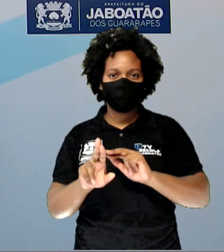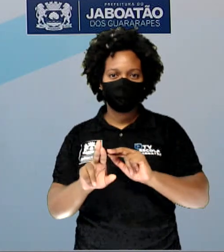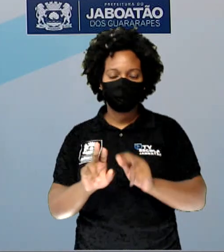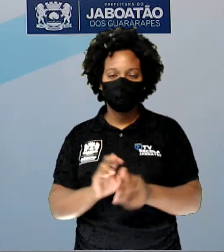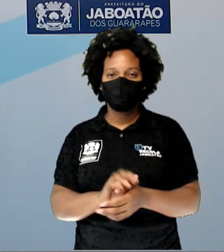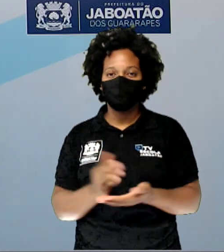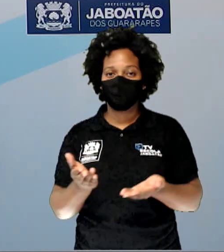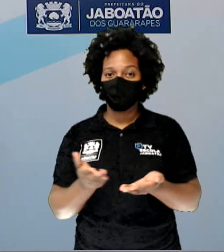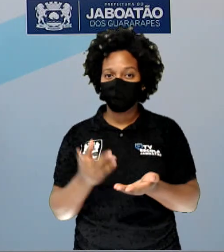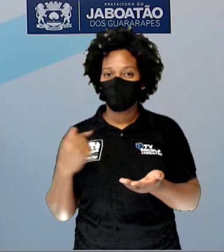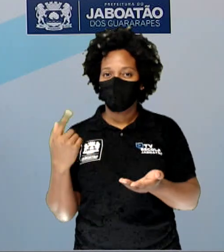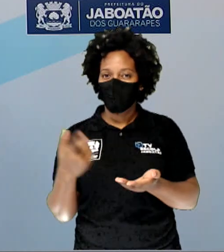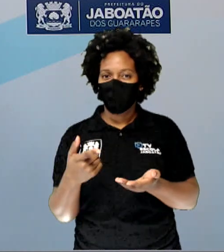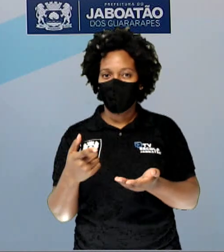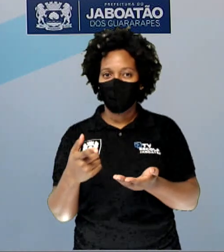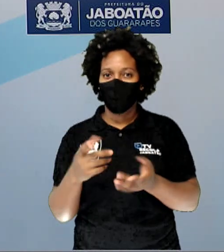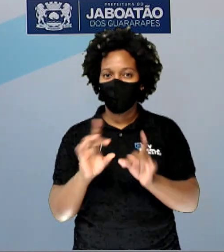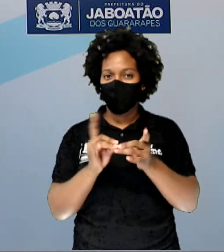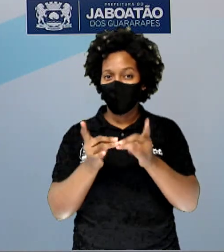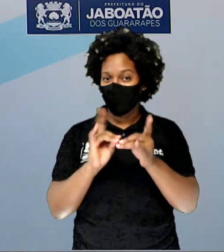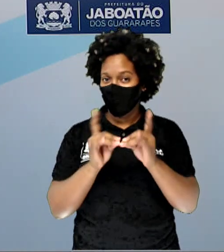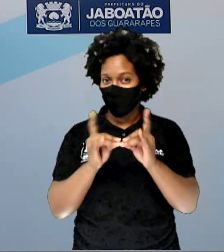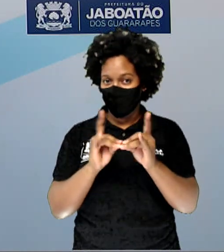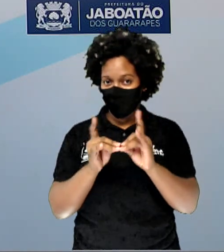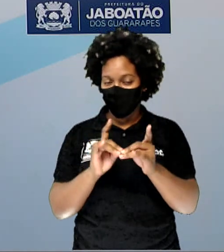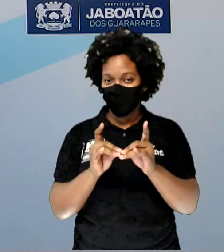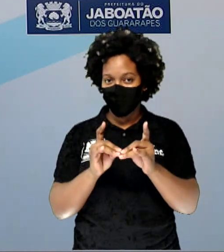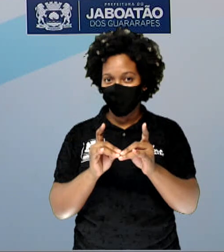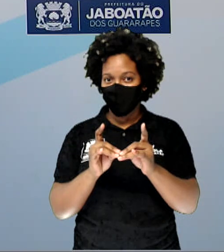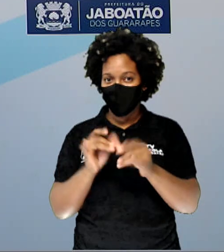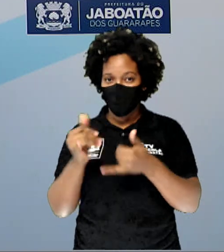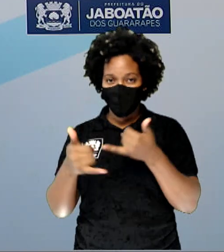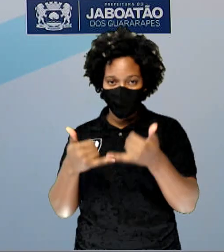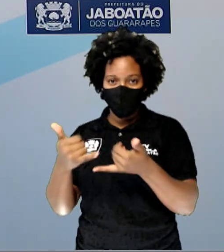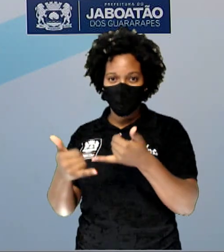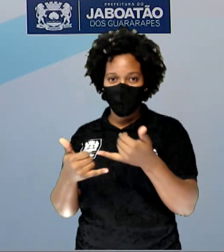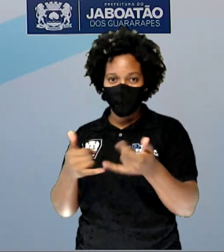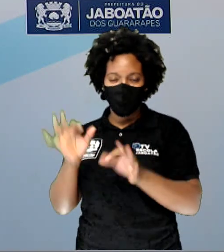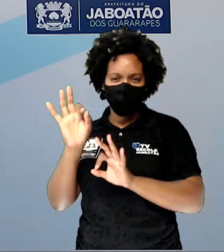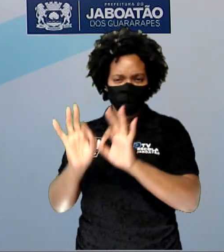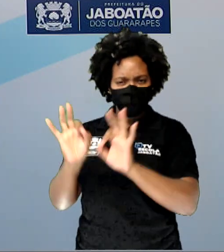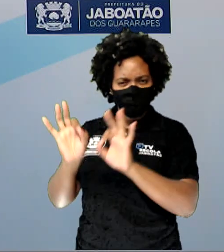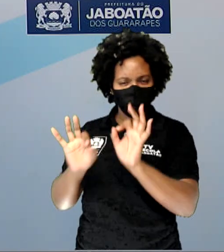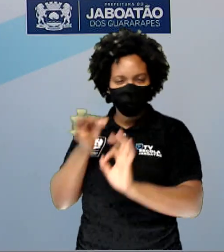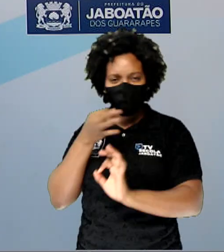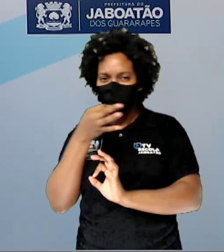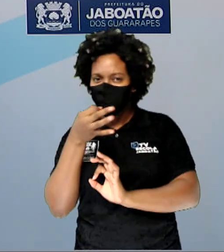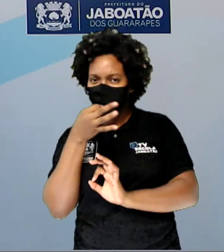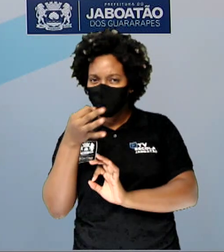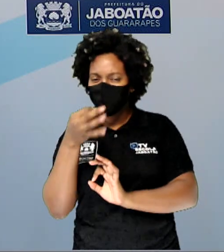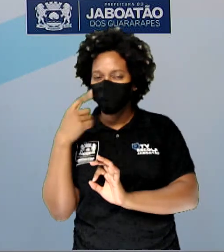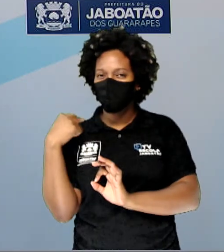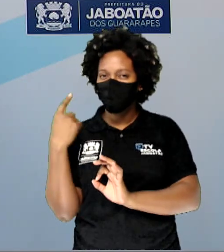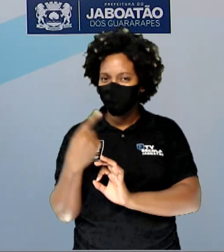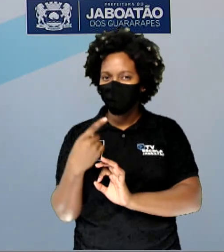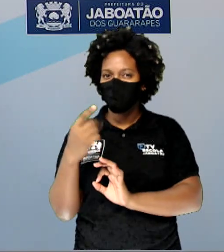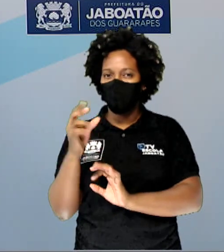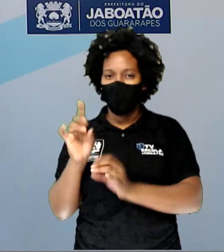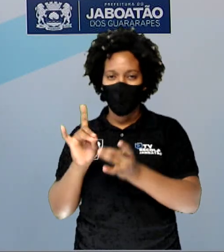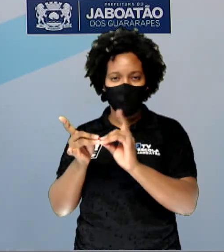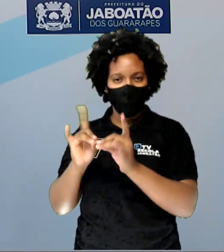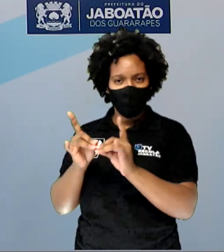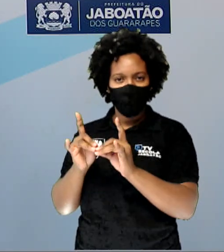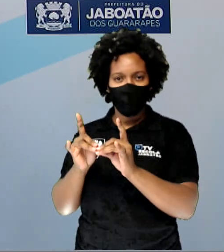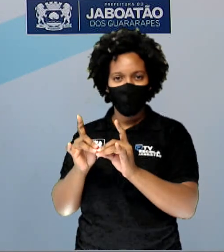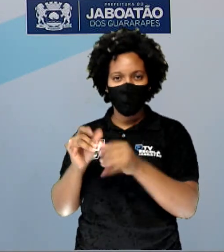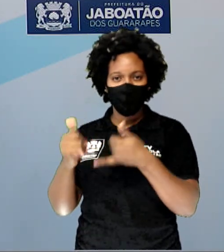Hoje, a gente tem aqui uma oficina de brinquedo. organizei para vocês algumas sugestões, para que a gente pudesse ter aqui uma oficina de brinquedo